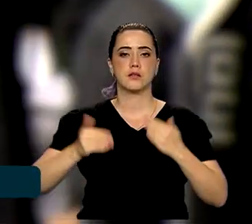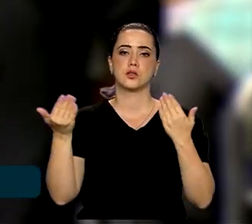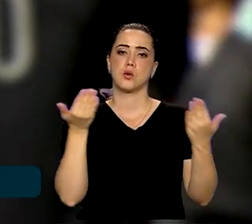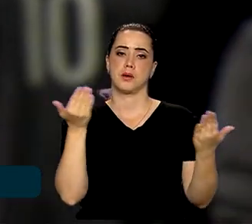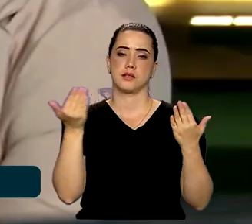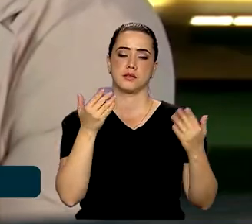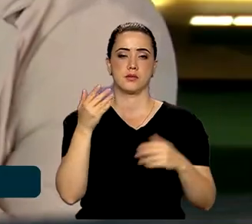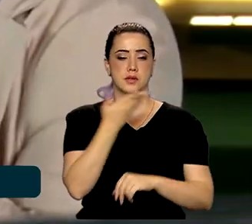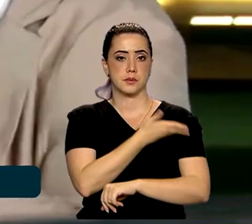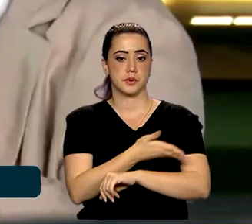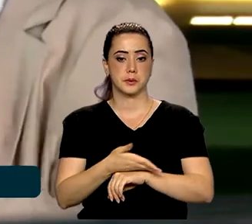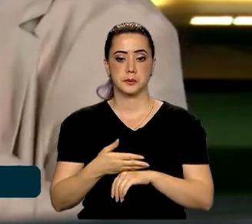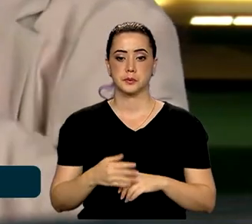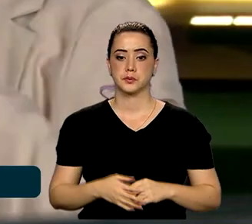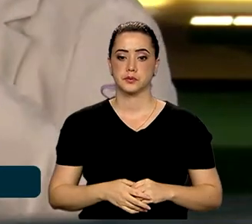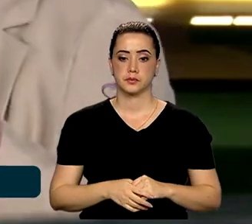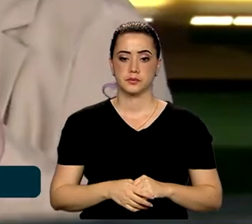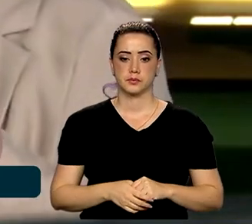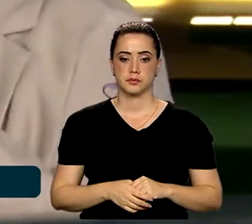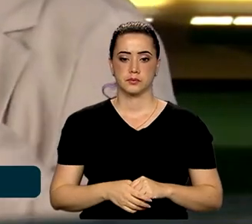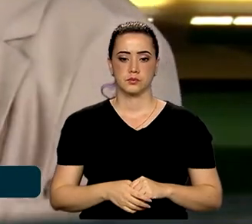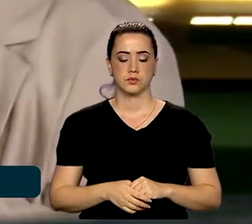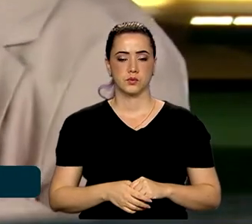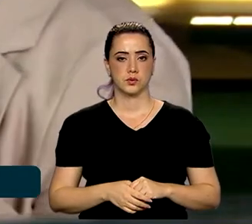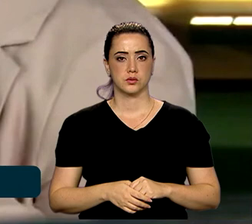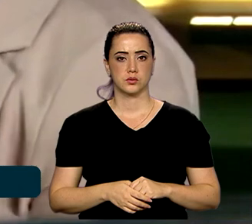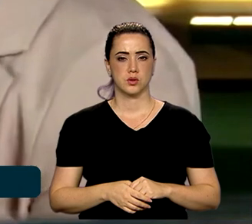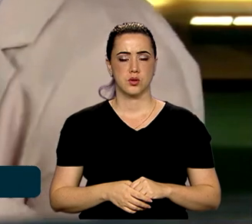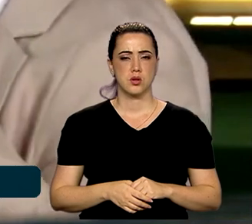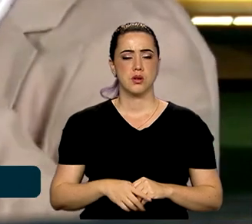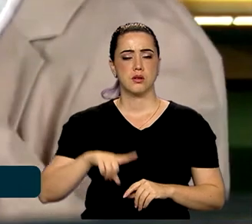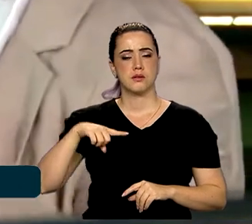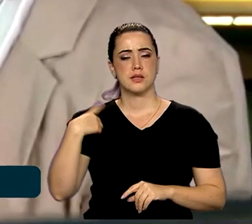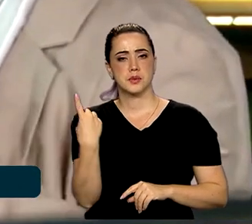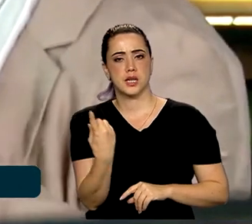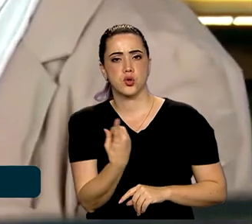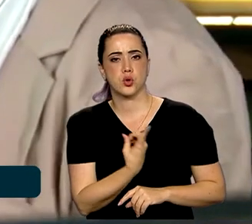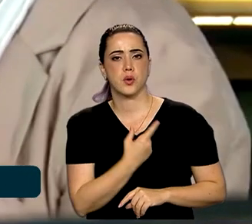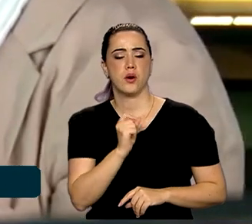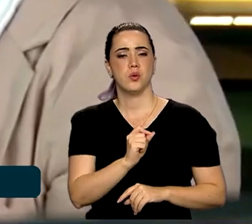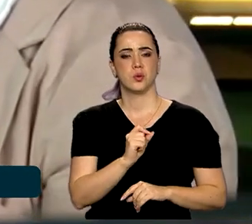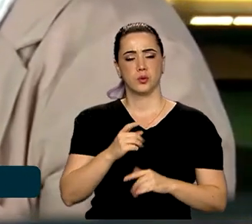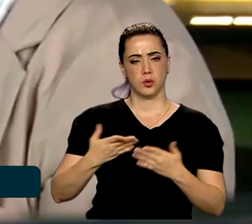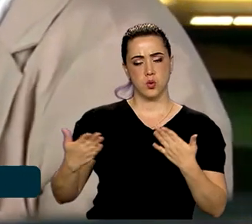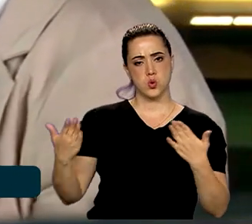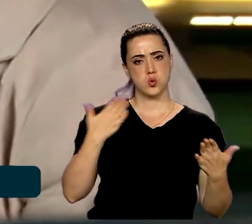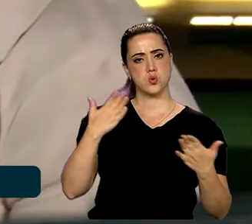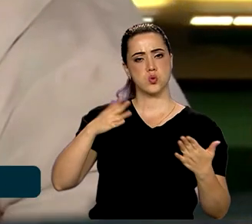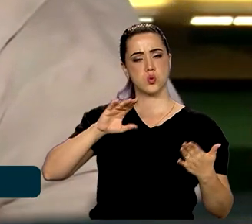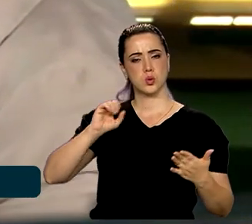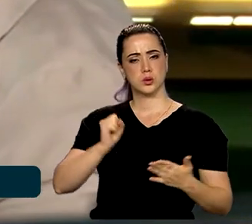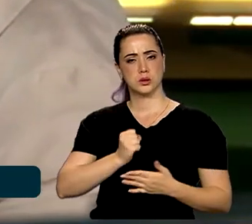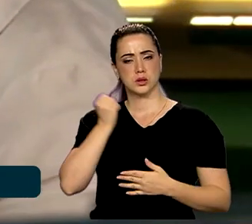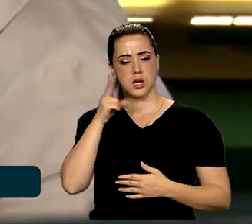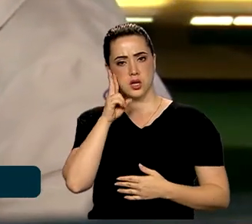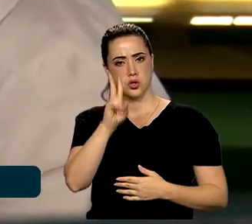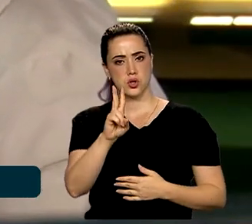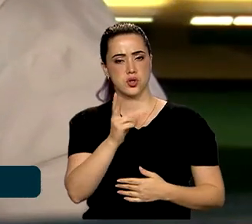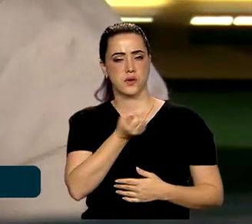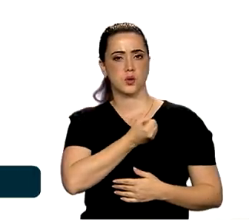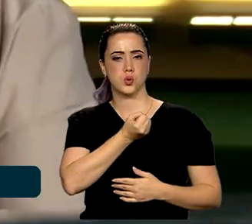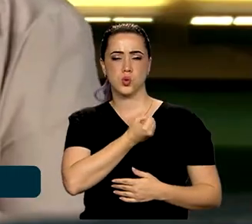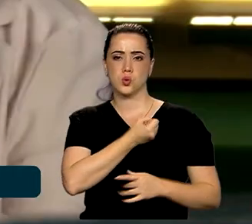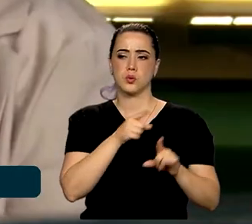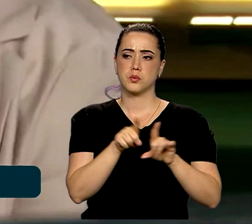brancas. O grau de crueldade que está estampada no anuário de segurança pública desse ano.